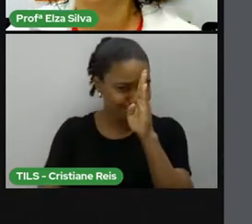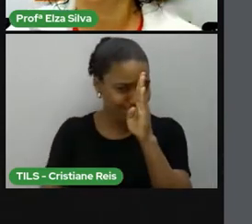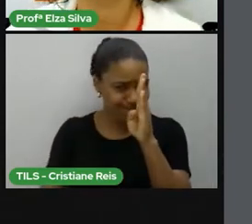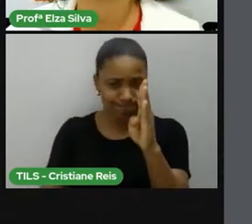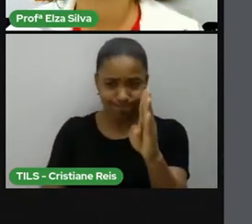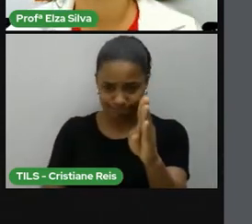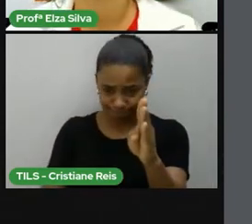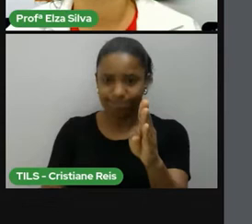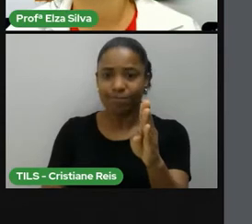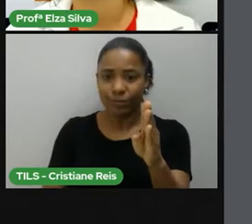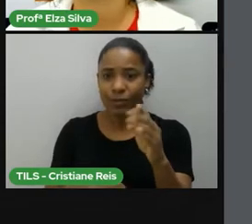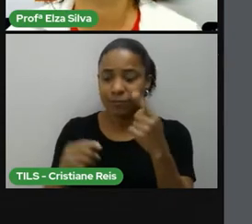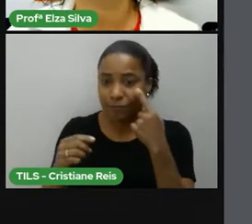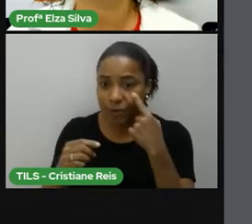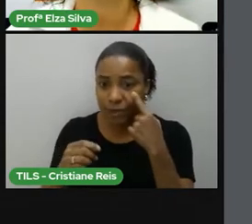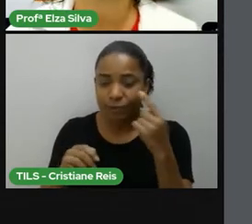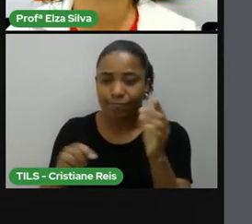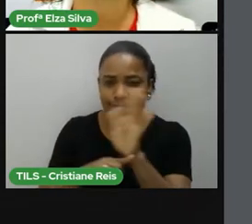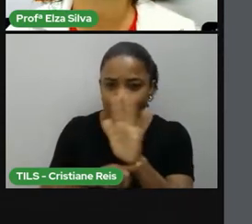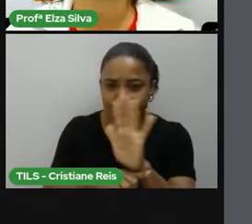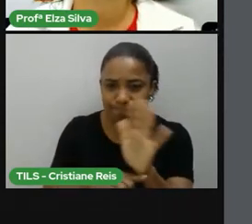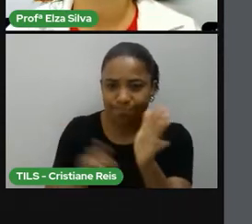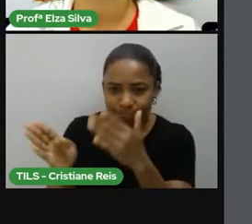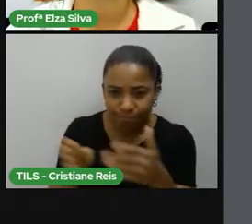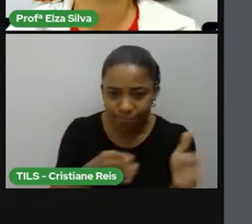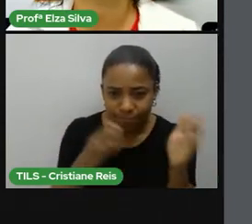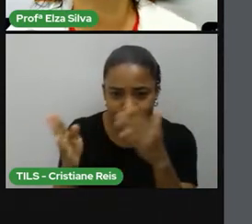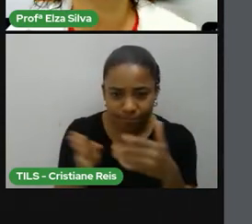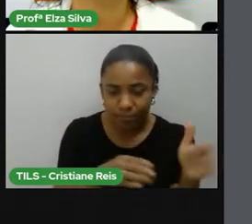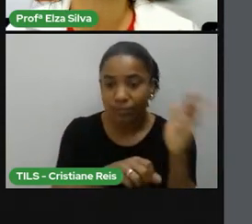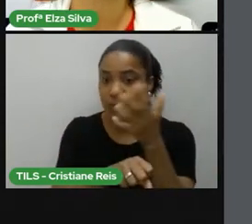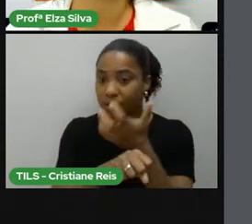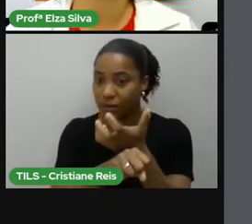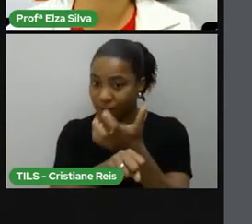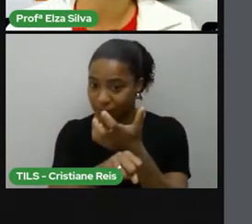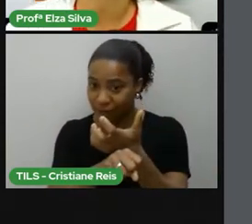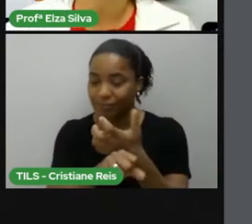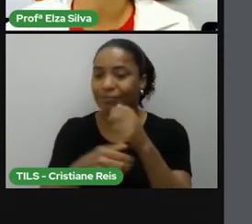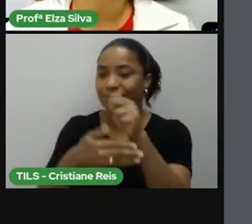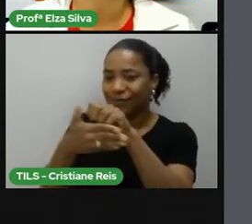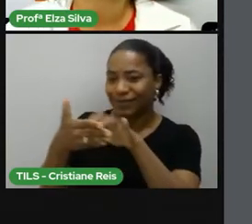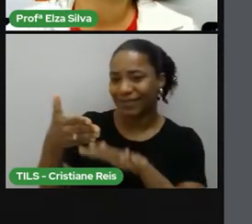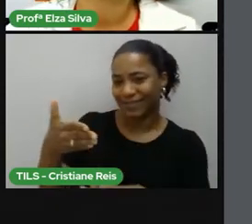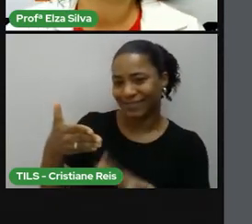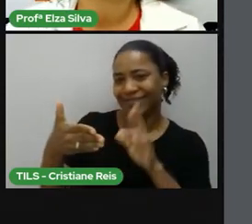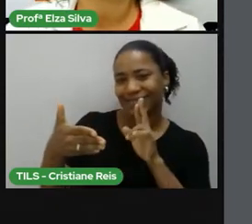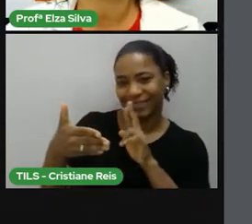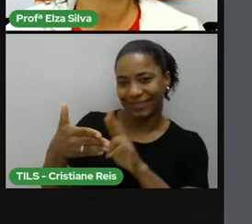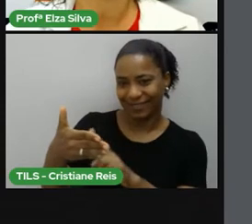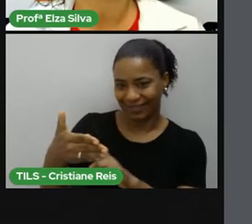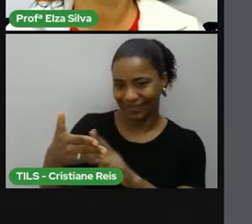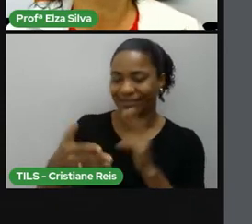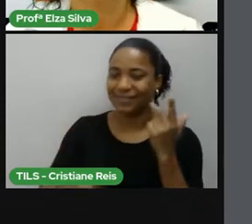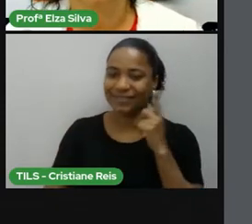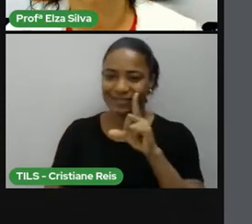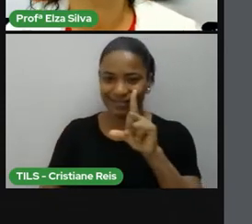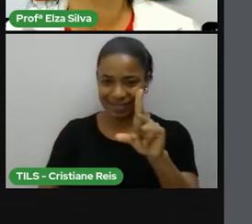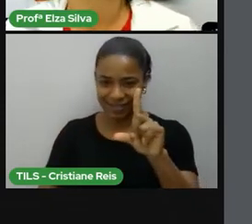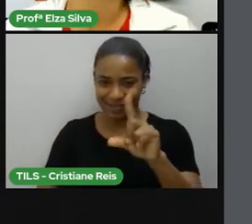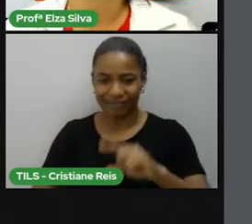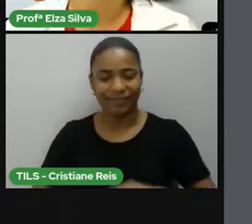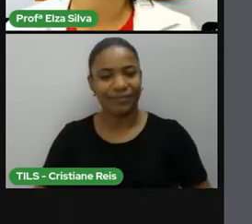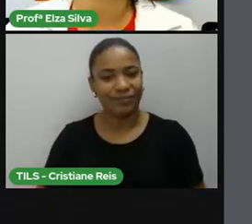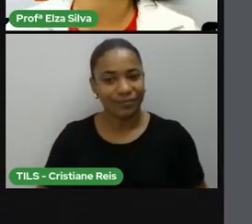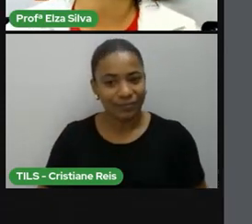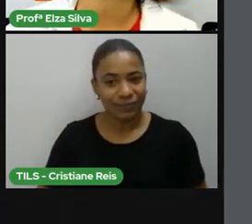rever as videoaulas de todas as disciplinas, para executar as suas tarefas. E, se necessário,